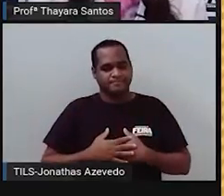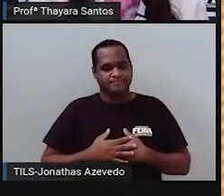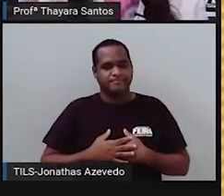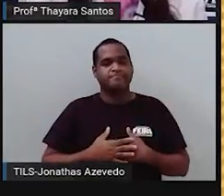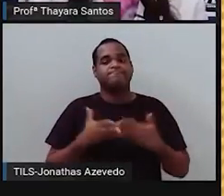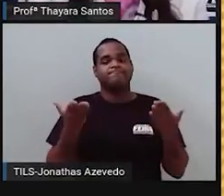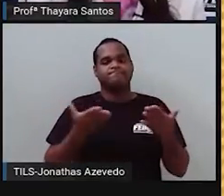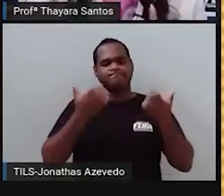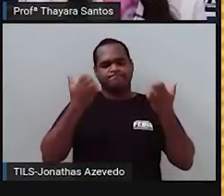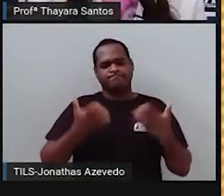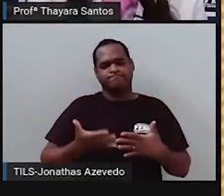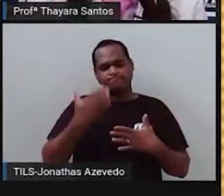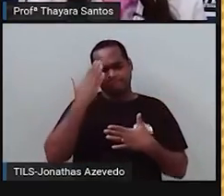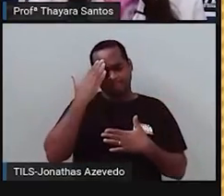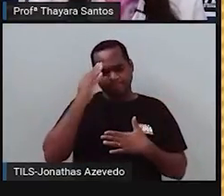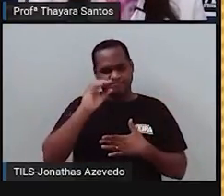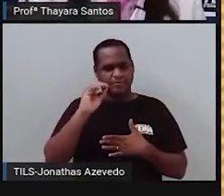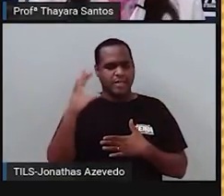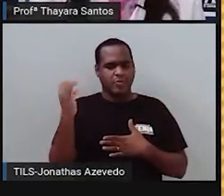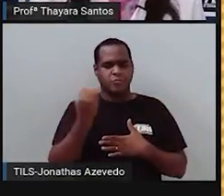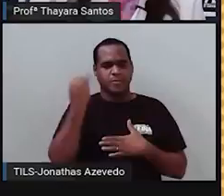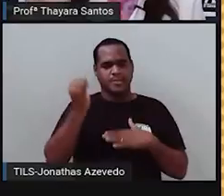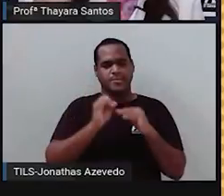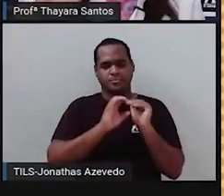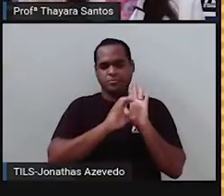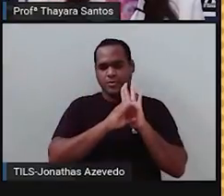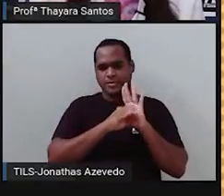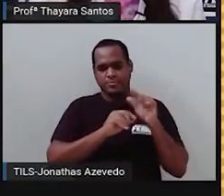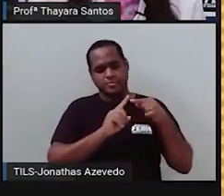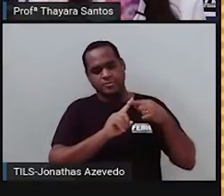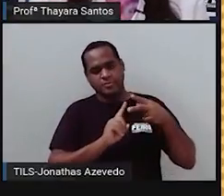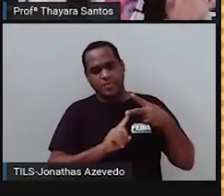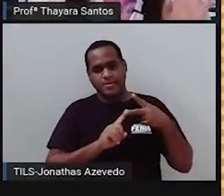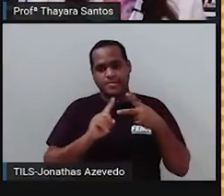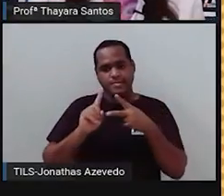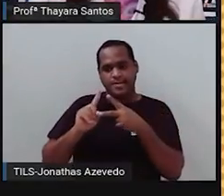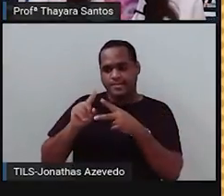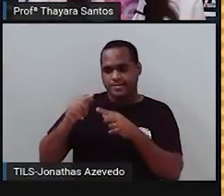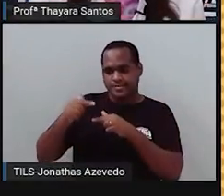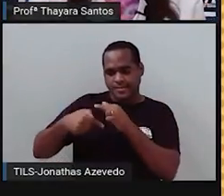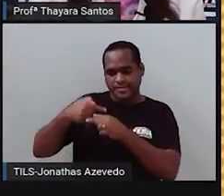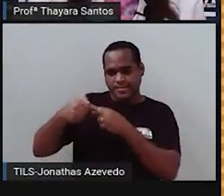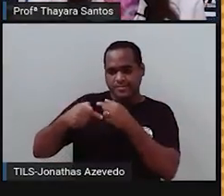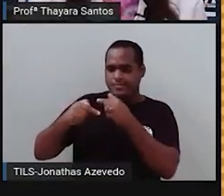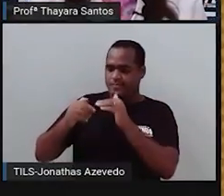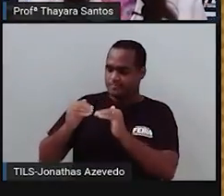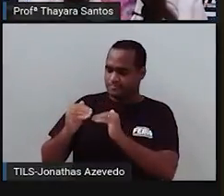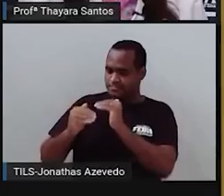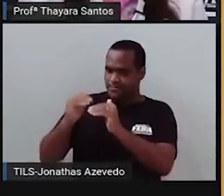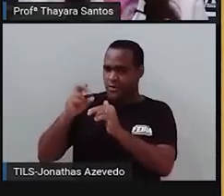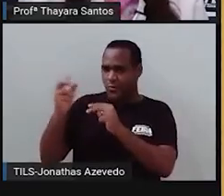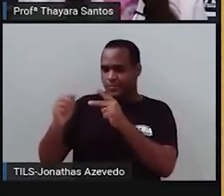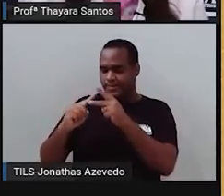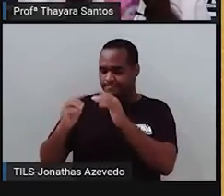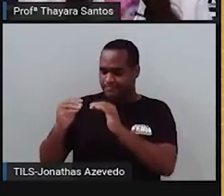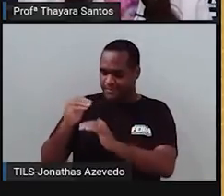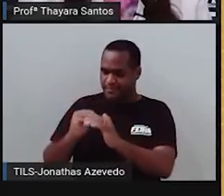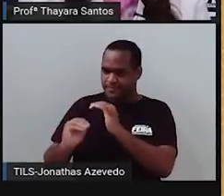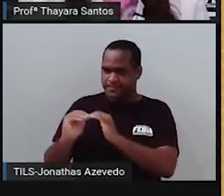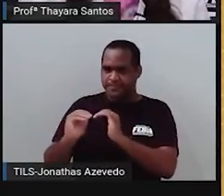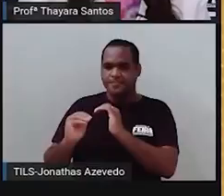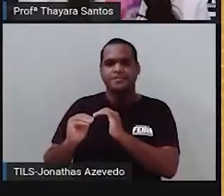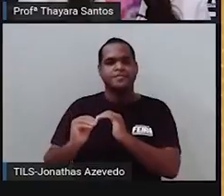Agora, a gente vai relembrar dois conceitos que vão ser importantes, que é o de gene dominante e o de gene recessivo. Então,